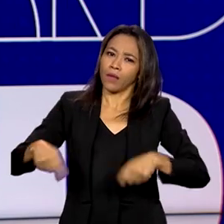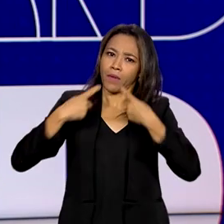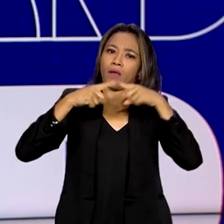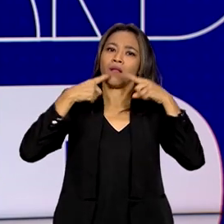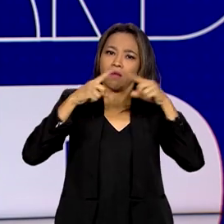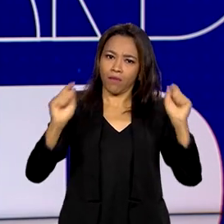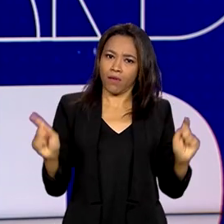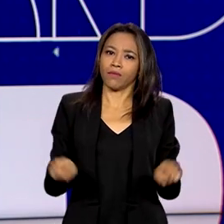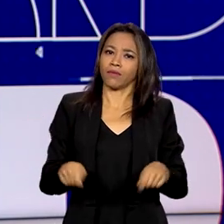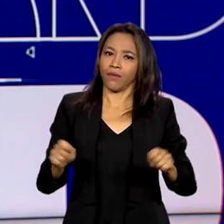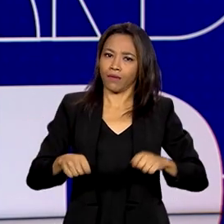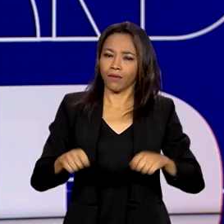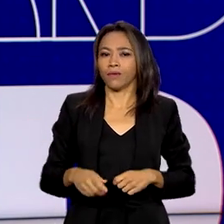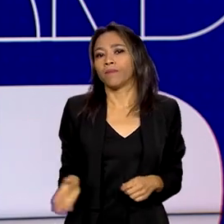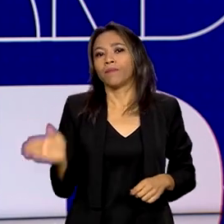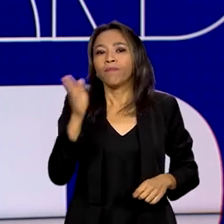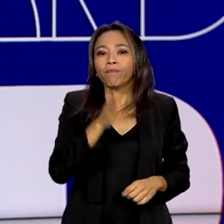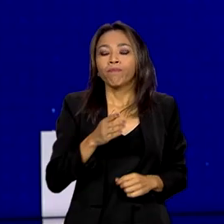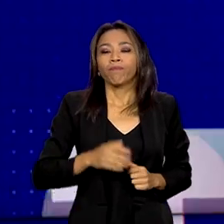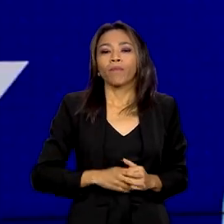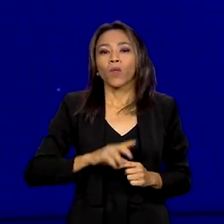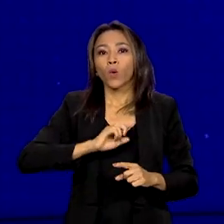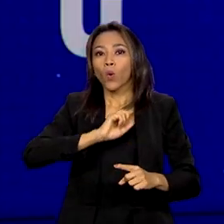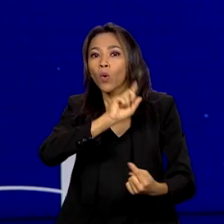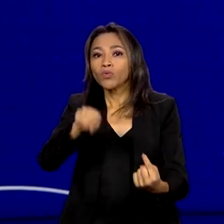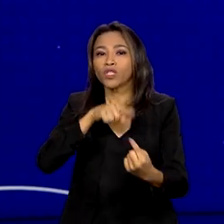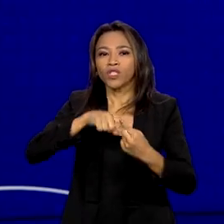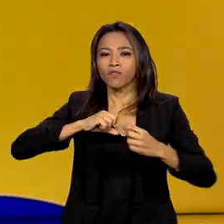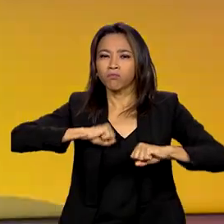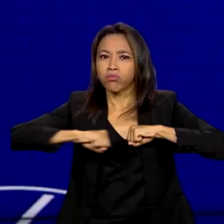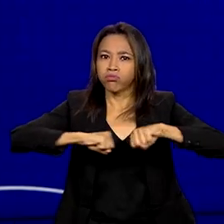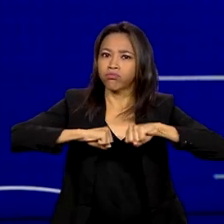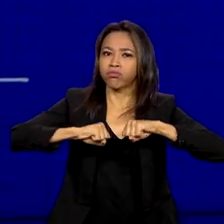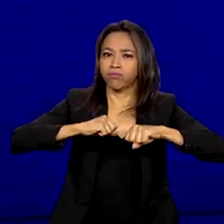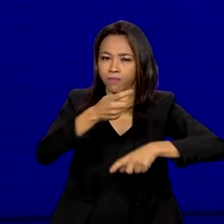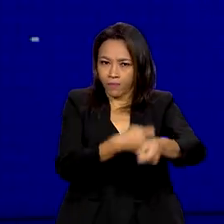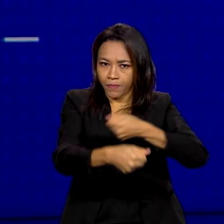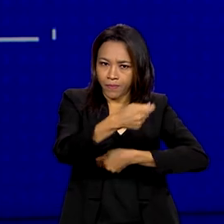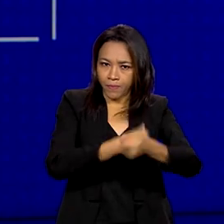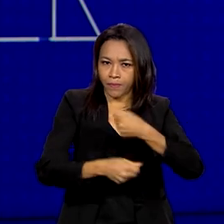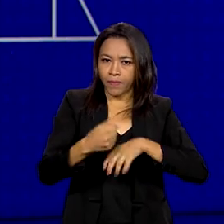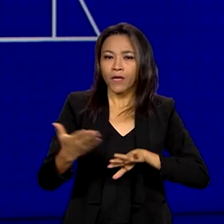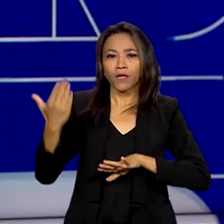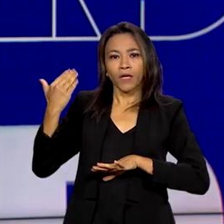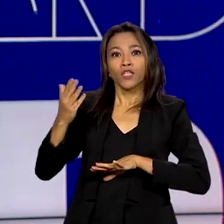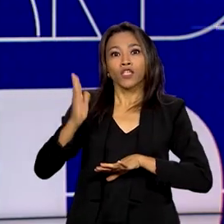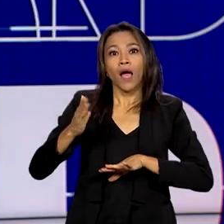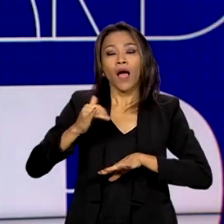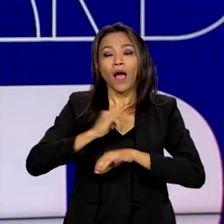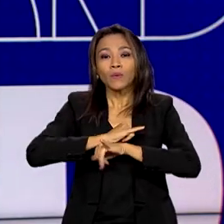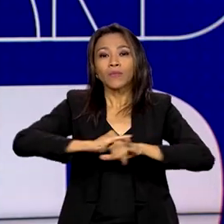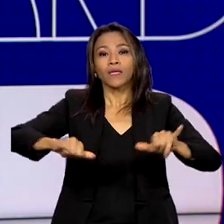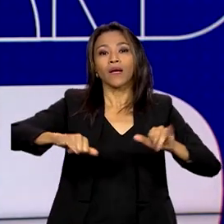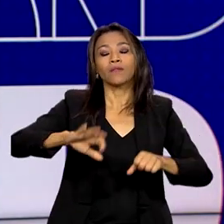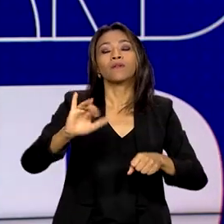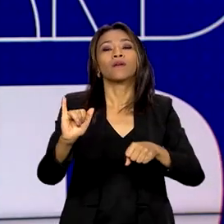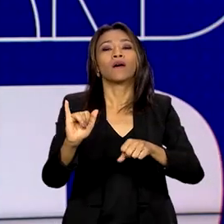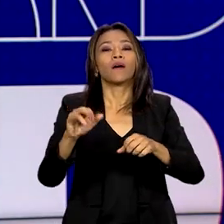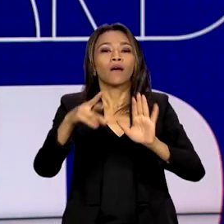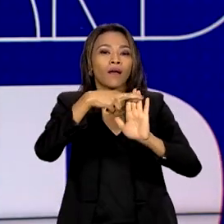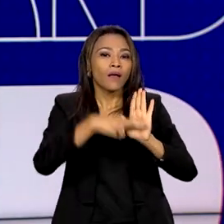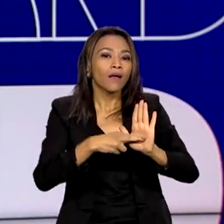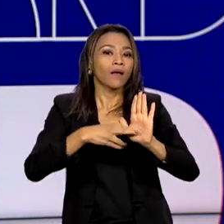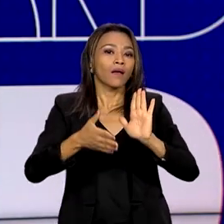Com a meta de aquecer a economia, foram anunciadas medidas para aumentar o crédito aos consumidores e